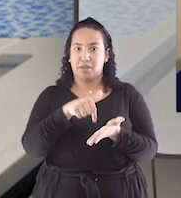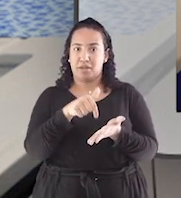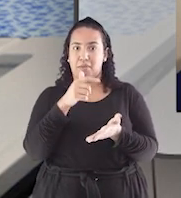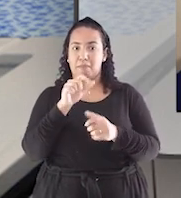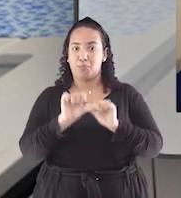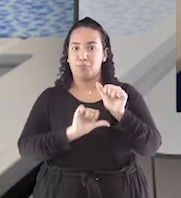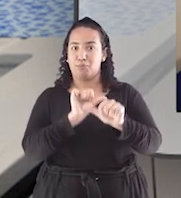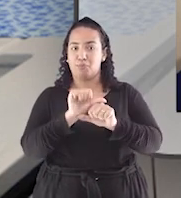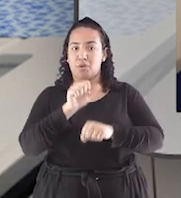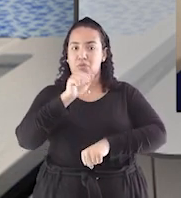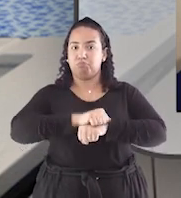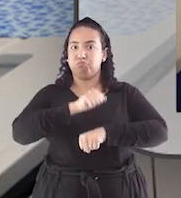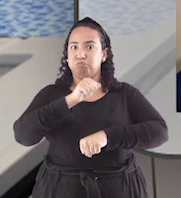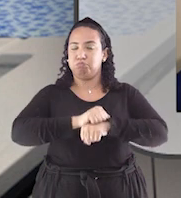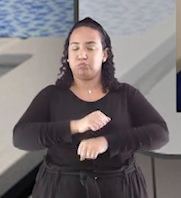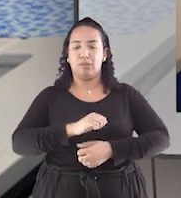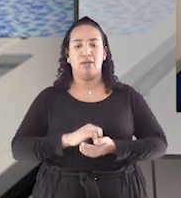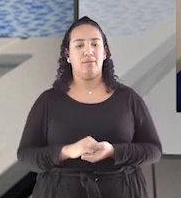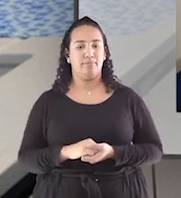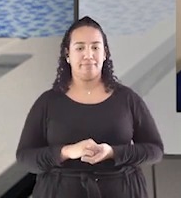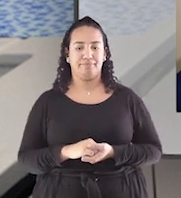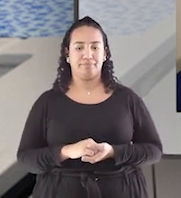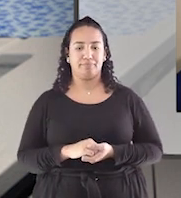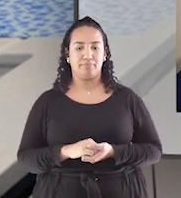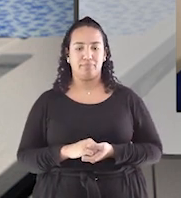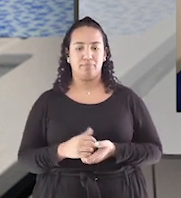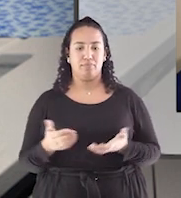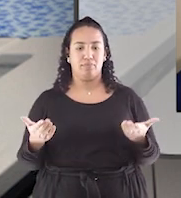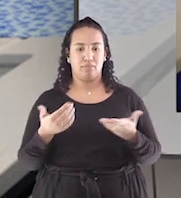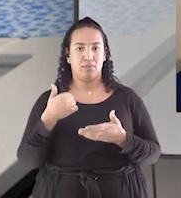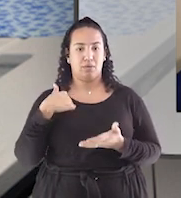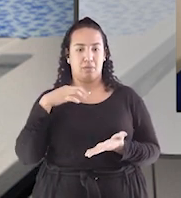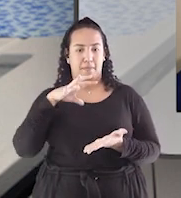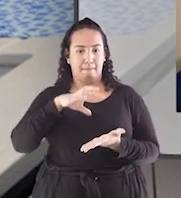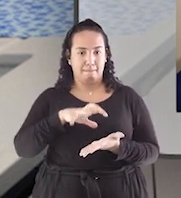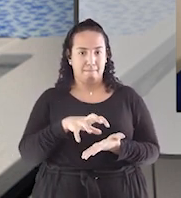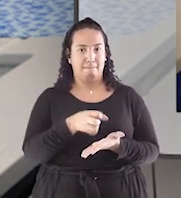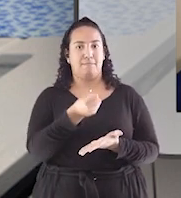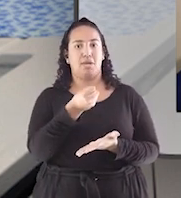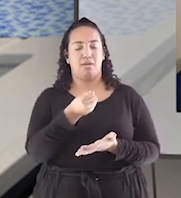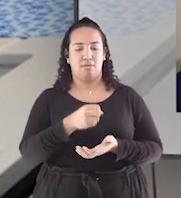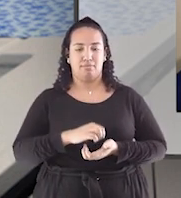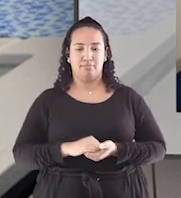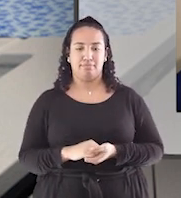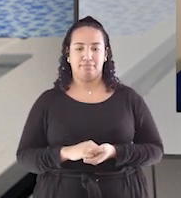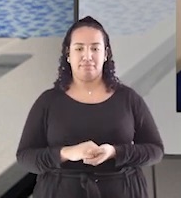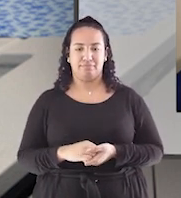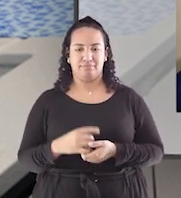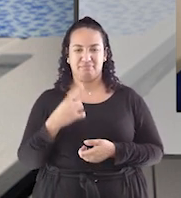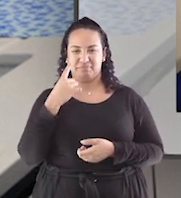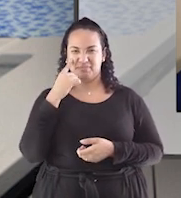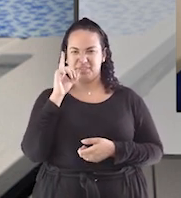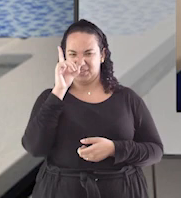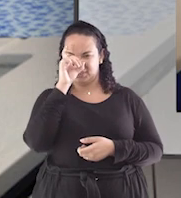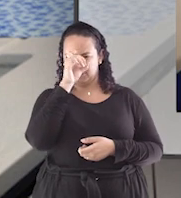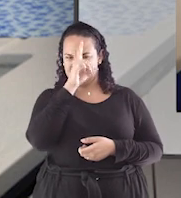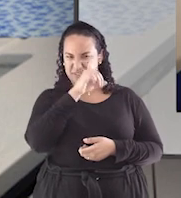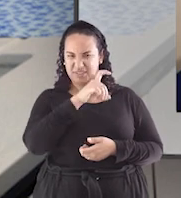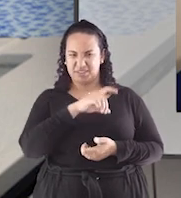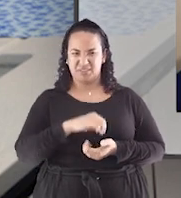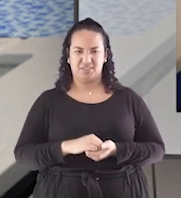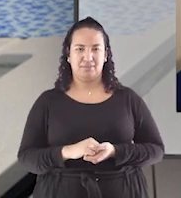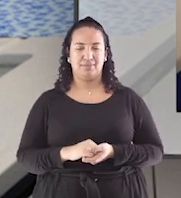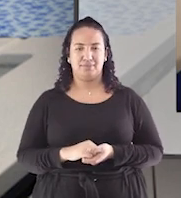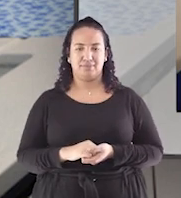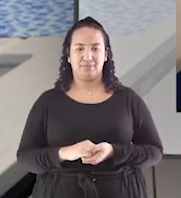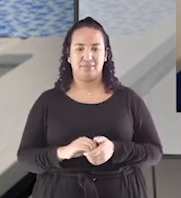nele, ele fica sólido. Agora, vou pegar um pedacinho dele na minha mão e é bem difícil de tirar,